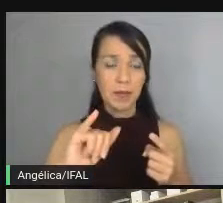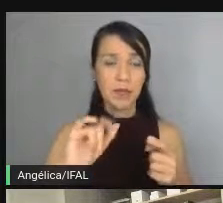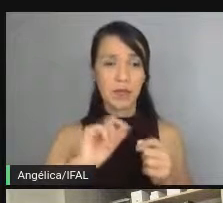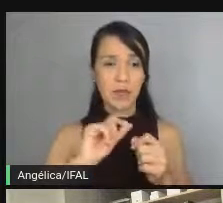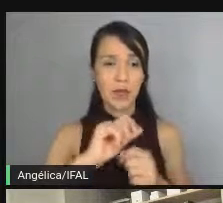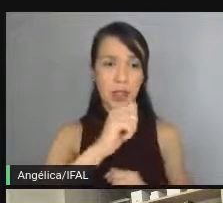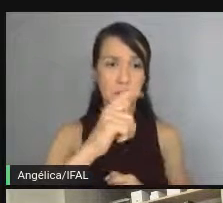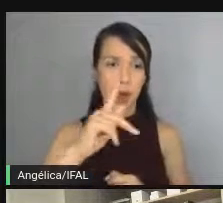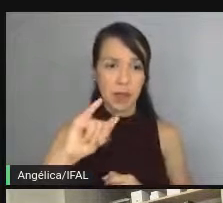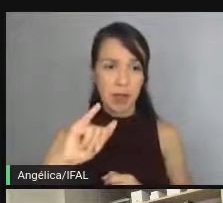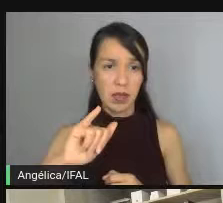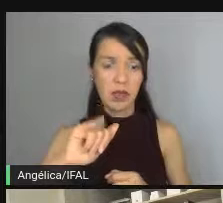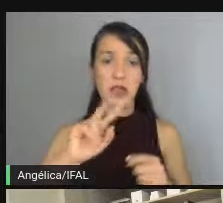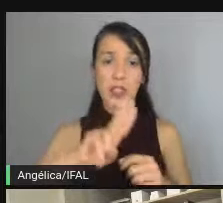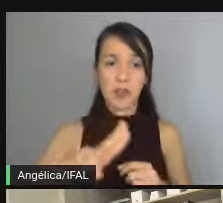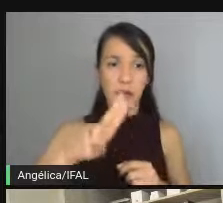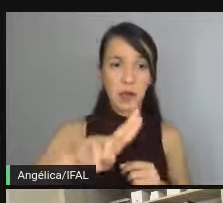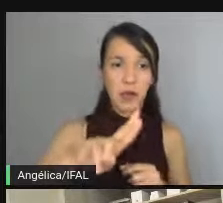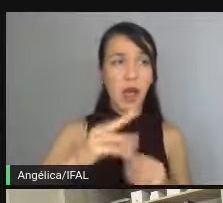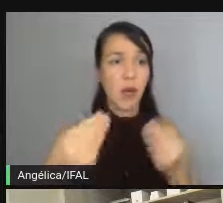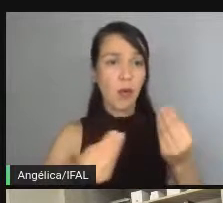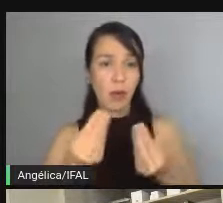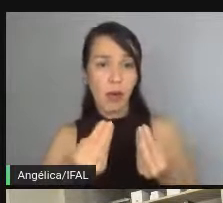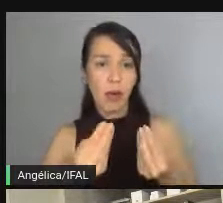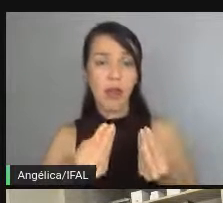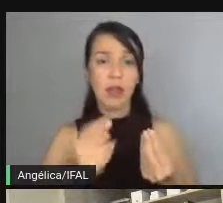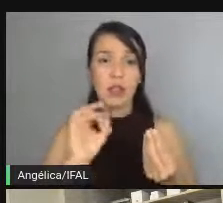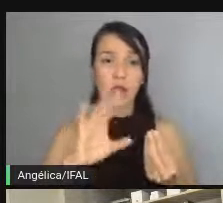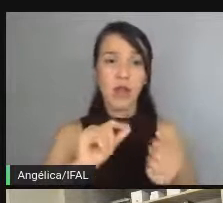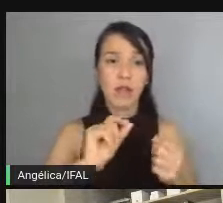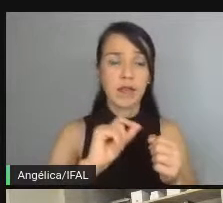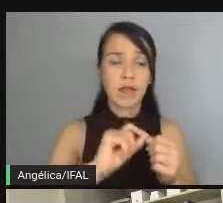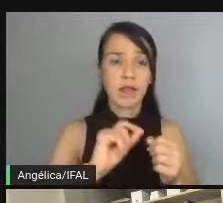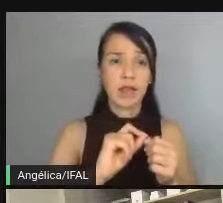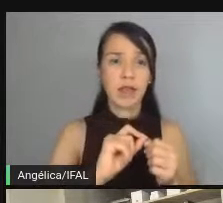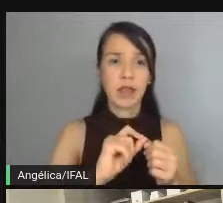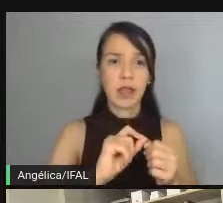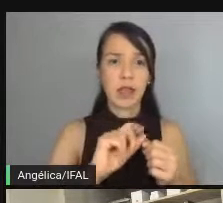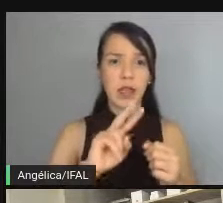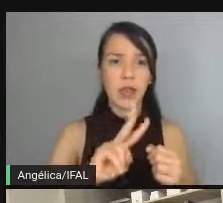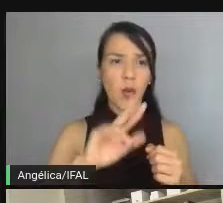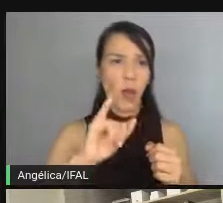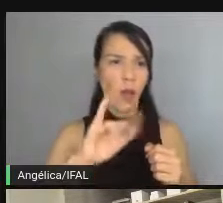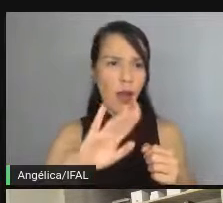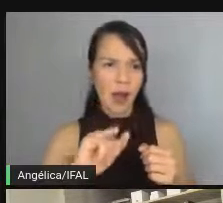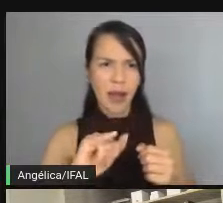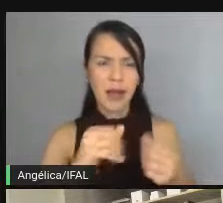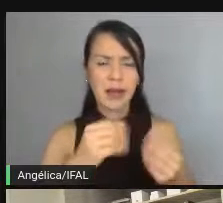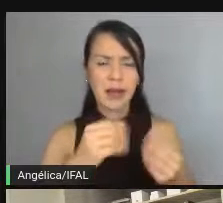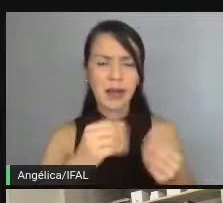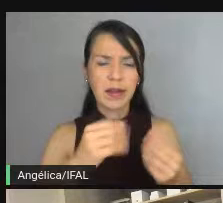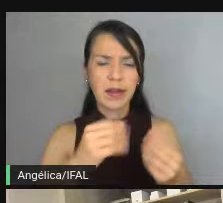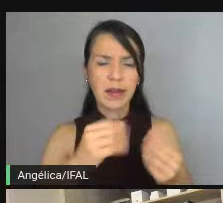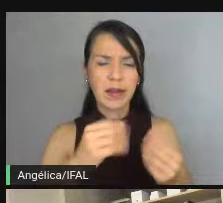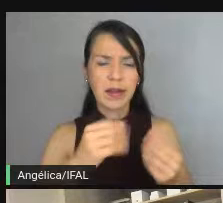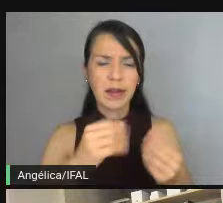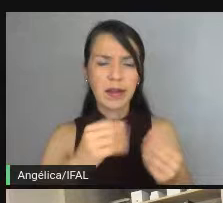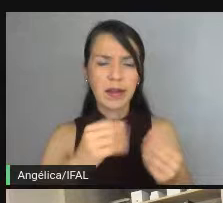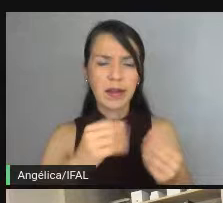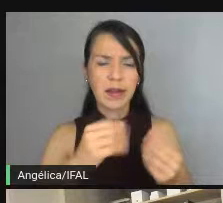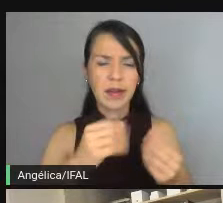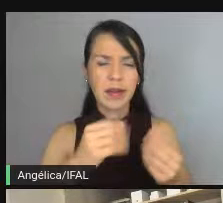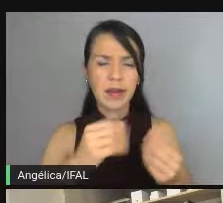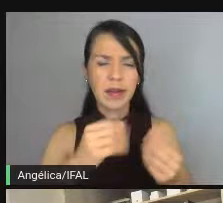uma API? Você vai consumir uma API? Você vai fazer só a parte da UI? Você só vai fazer um HTML de um sistema